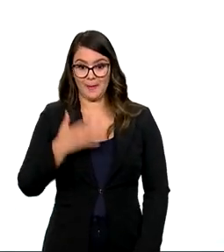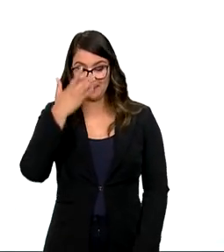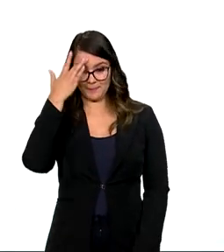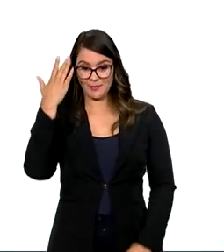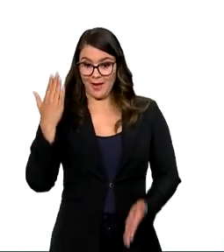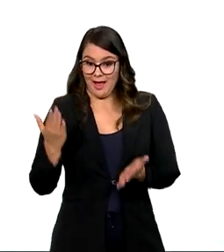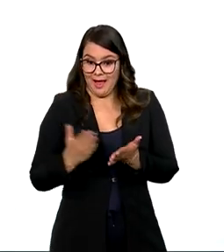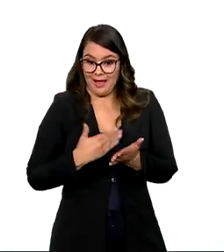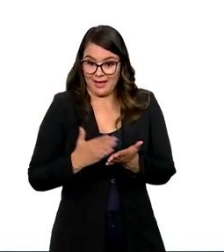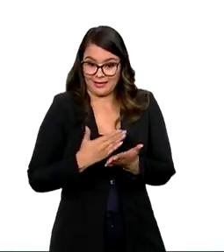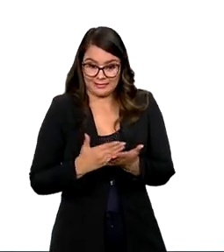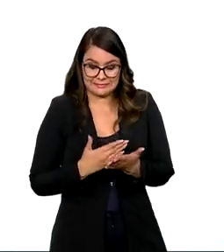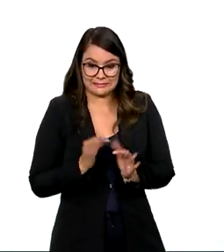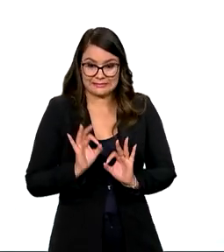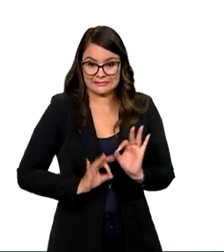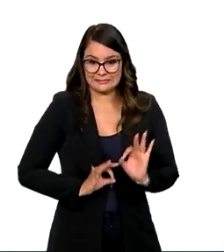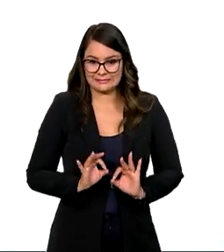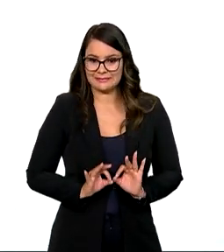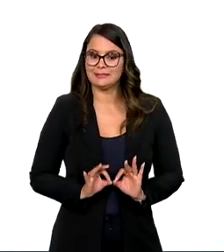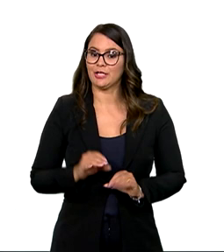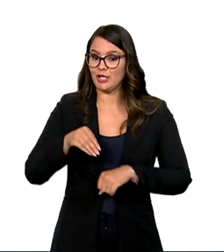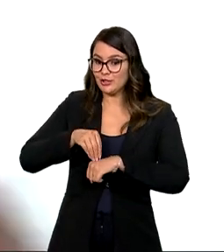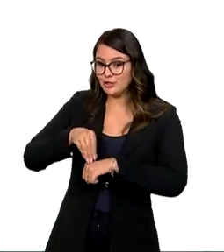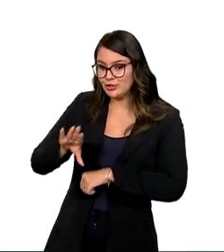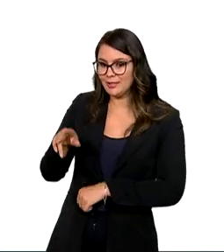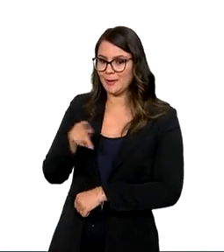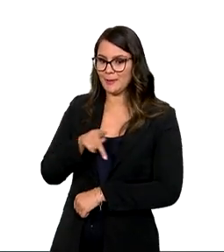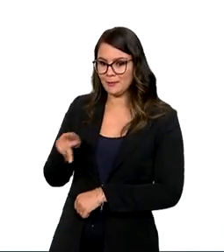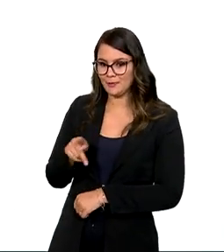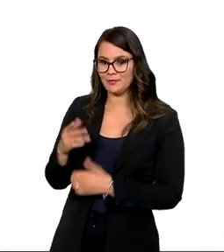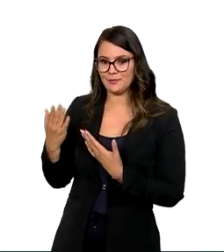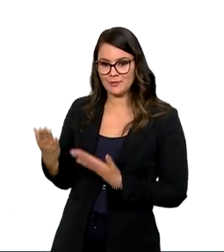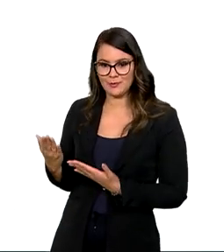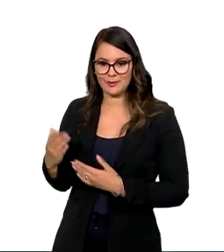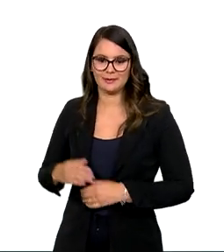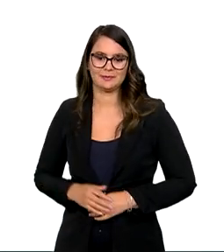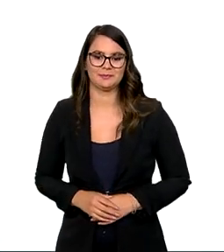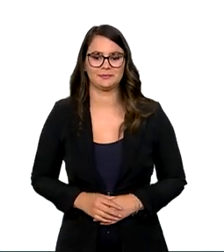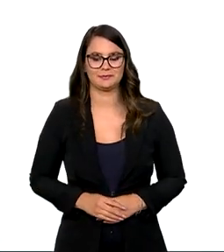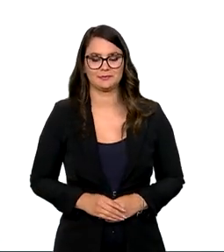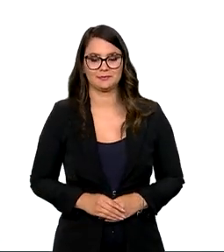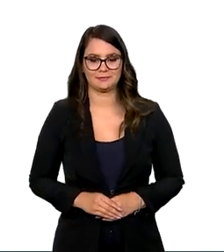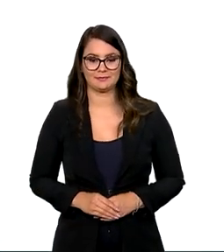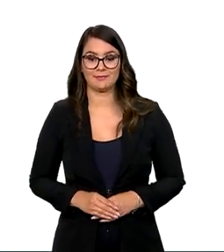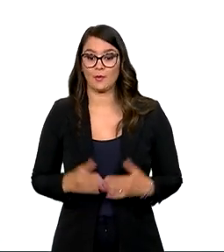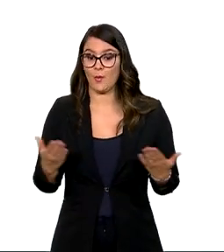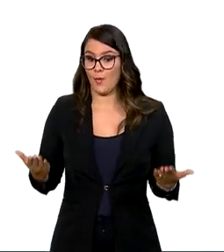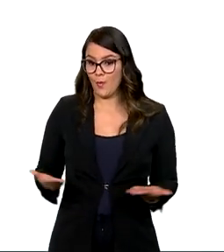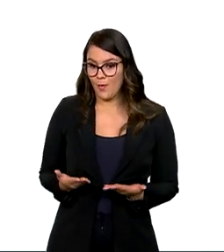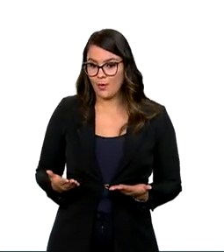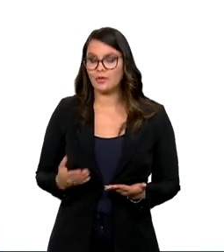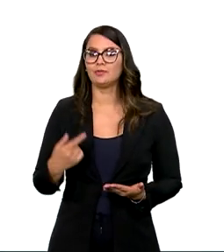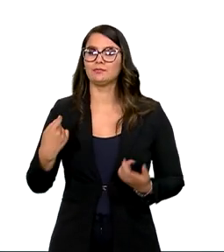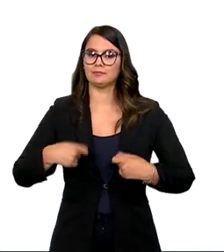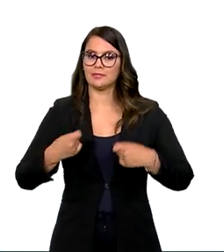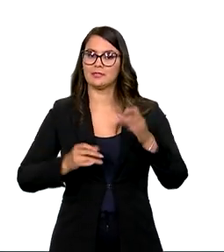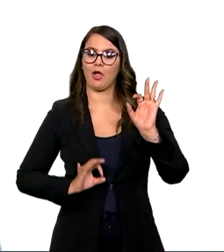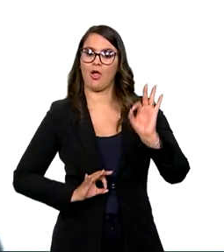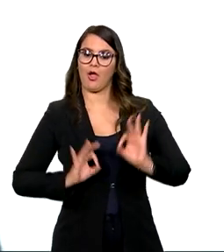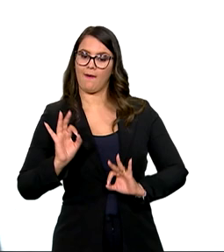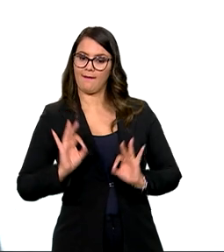os cadernos nas mãos, vale a dica desta professora de concursos públicos. Hoje a gente tem que planejar,